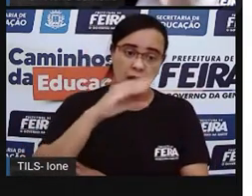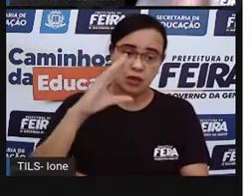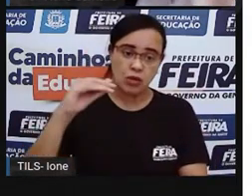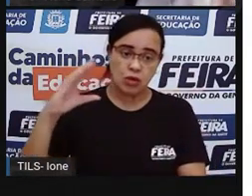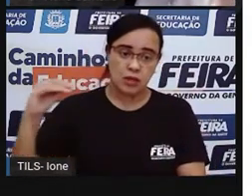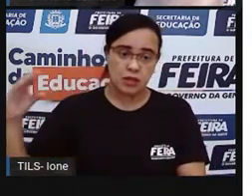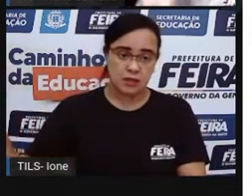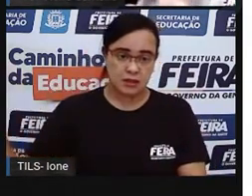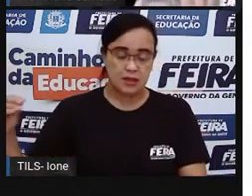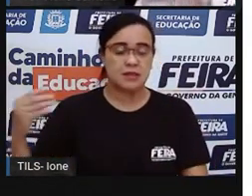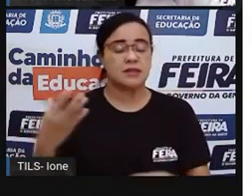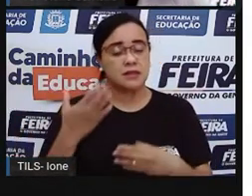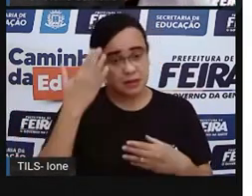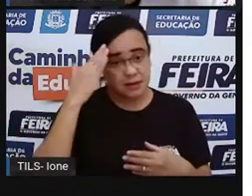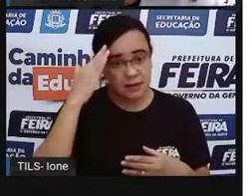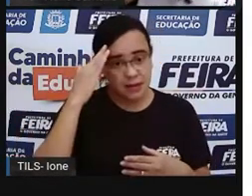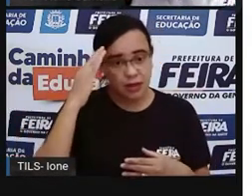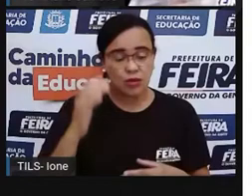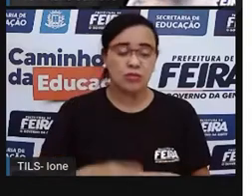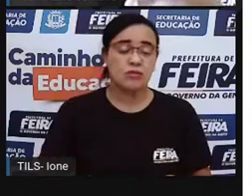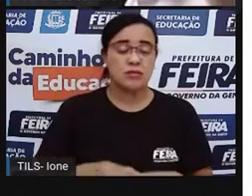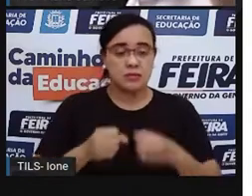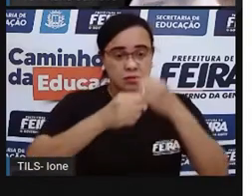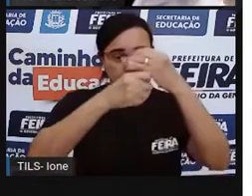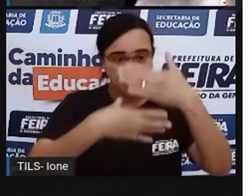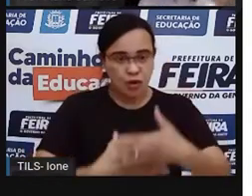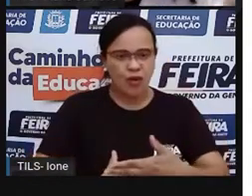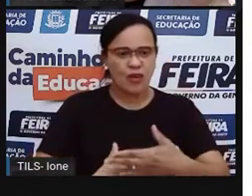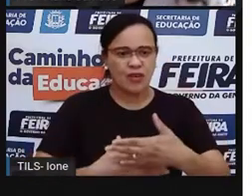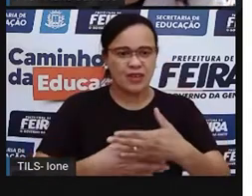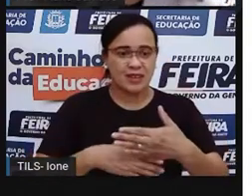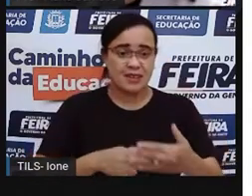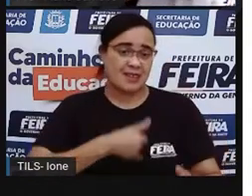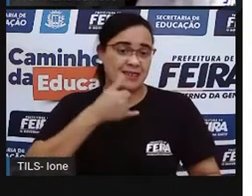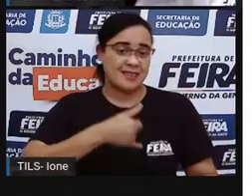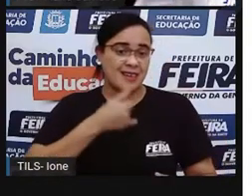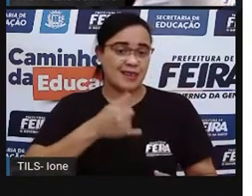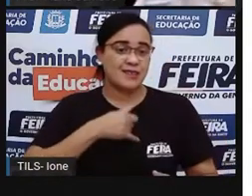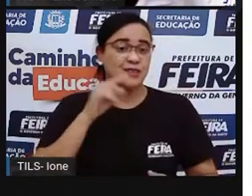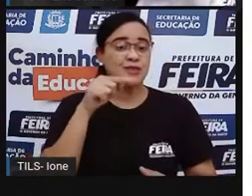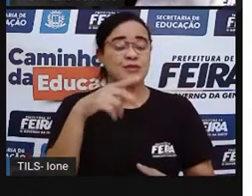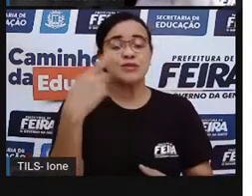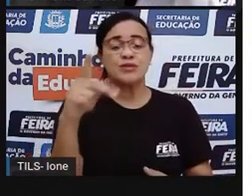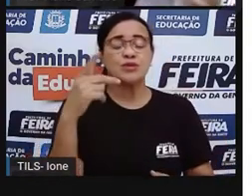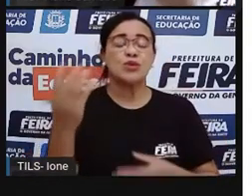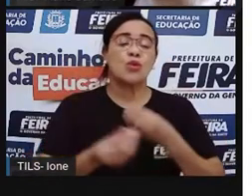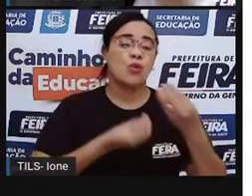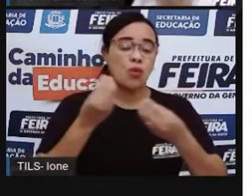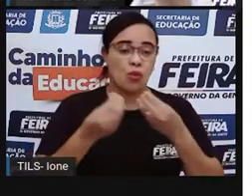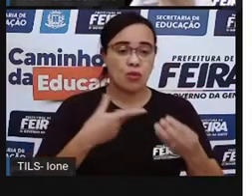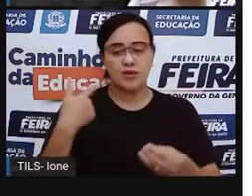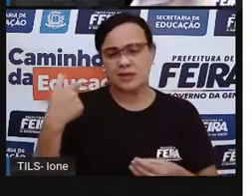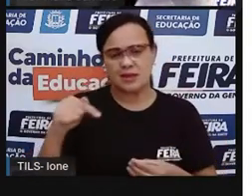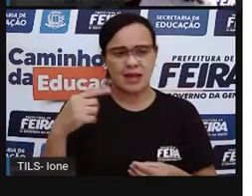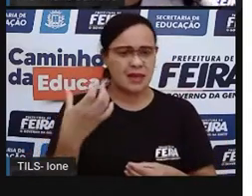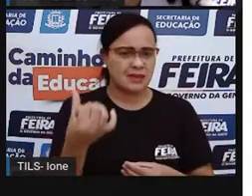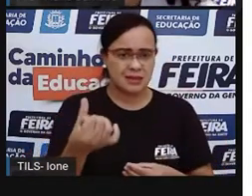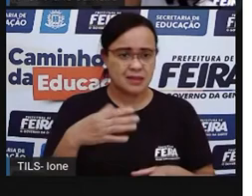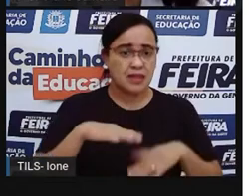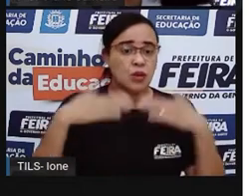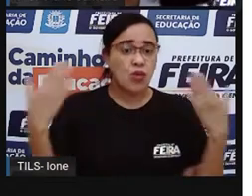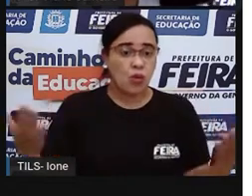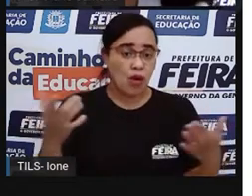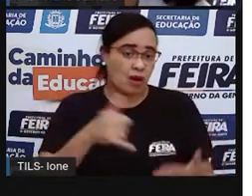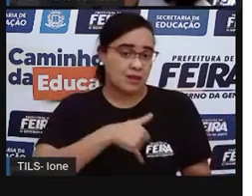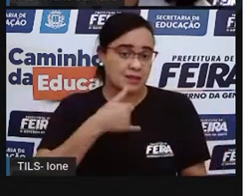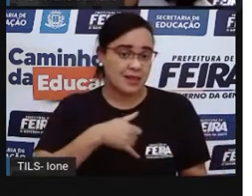aí no chat se você já tem 6 anos, se você já vai fazer 7, né? Conta aí para a prova qual é a sua idade, tá bom?